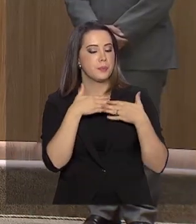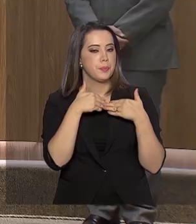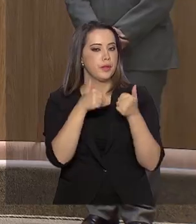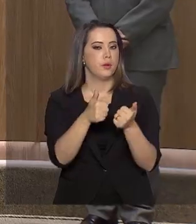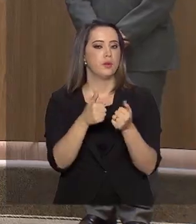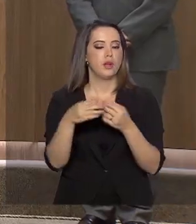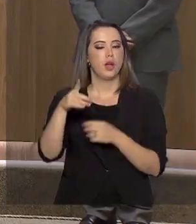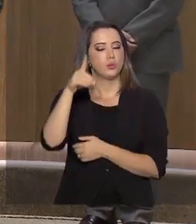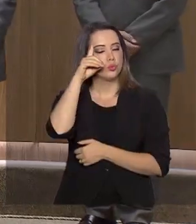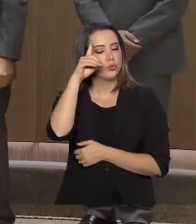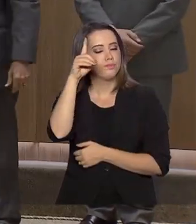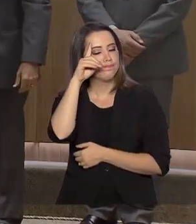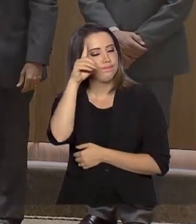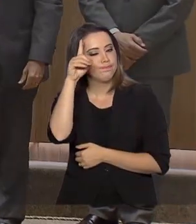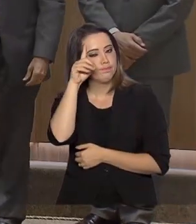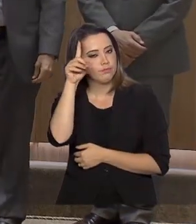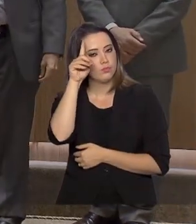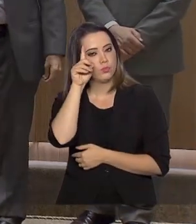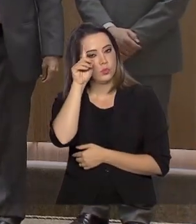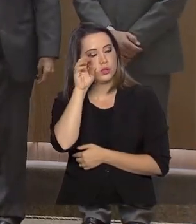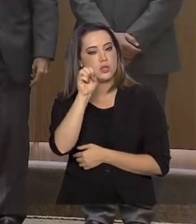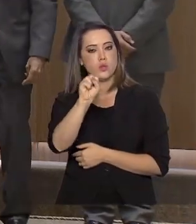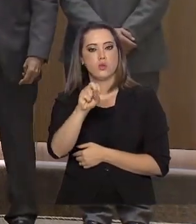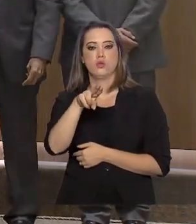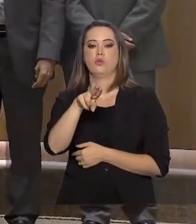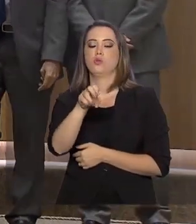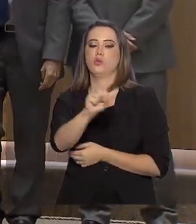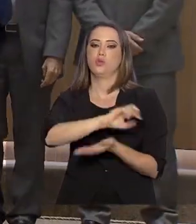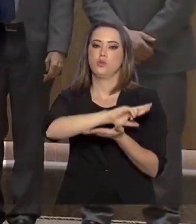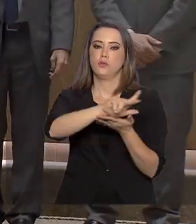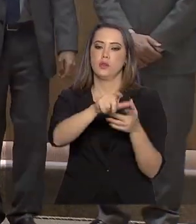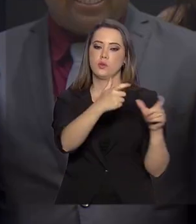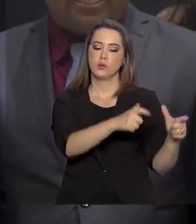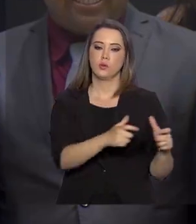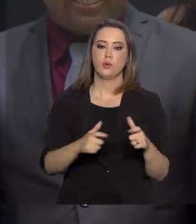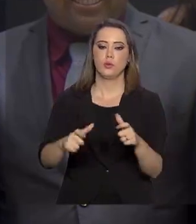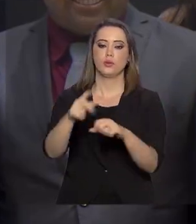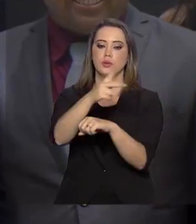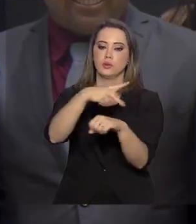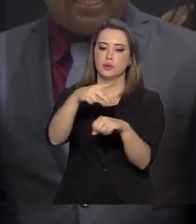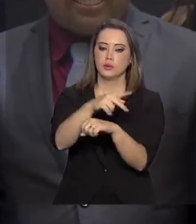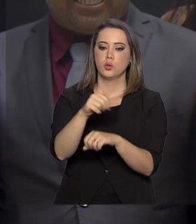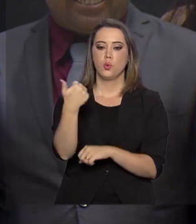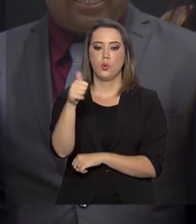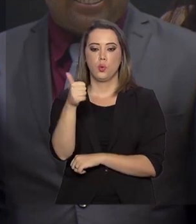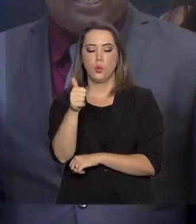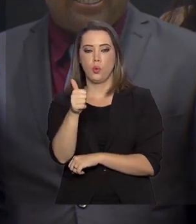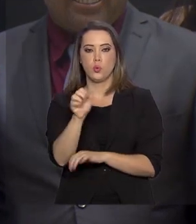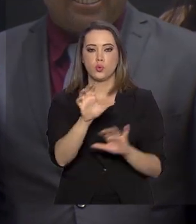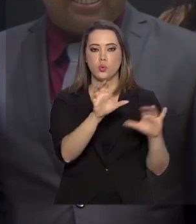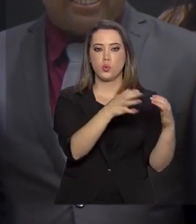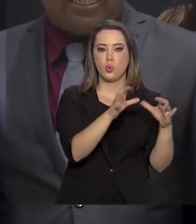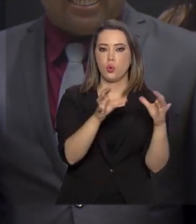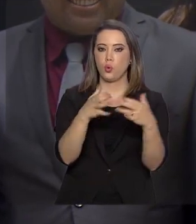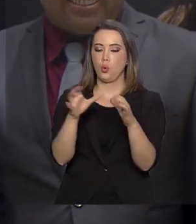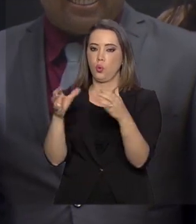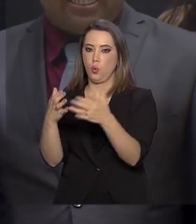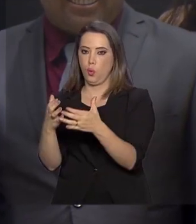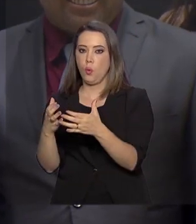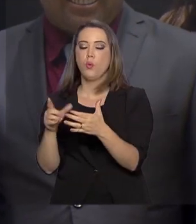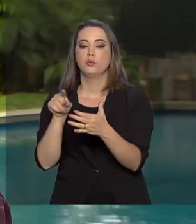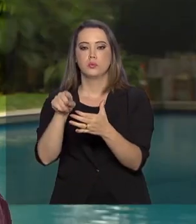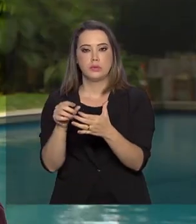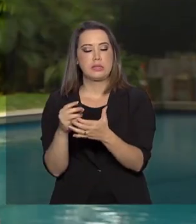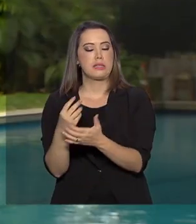atendimentos do Sistema Único de Saúde em diversos locais do país. Foram 11 finalistas e três projetos